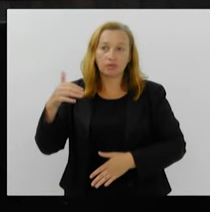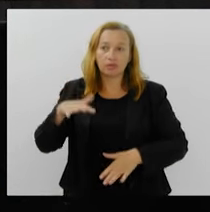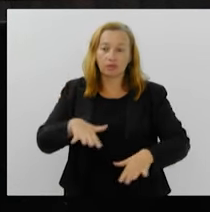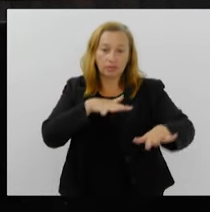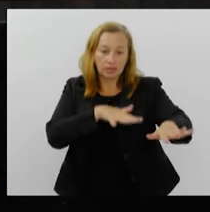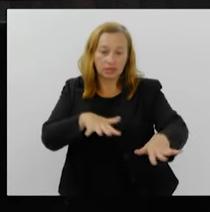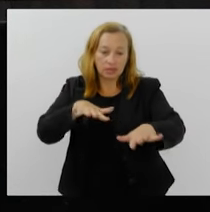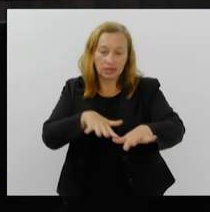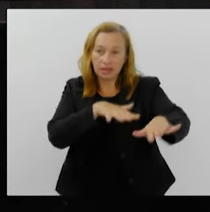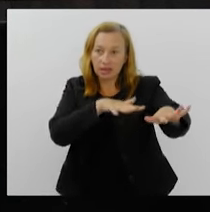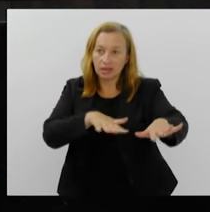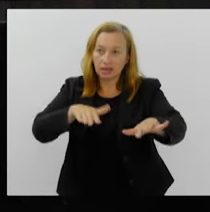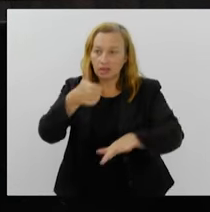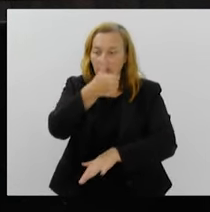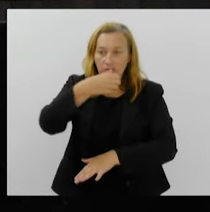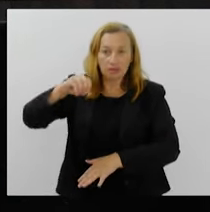100 mil.